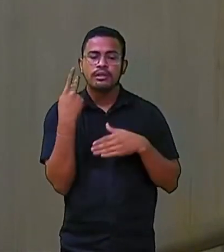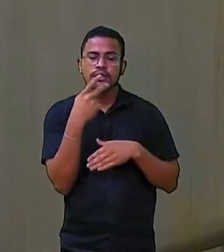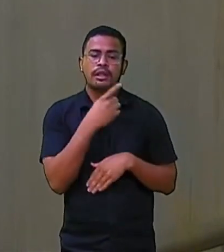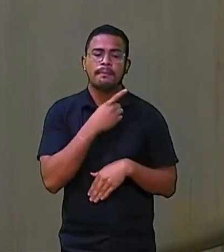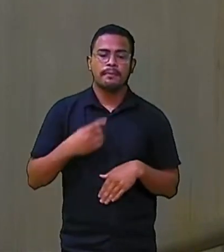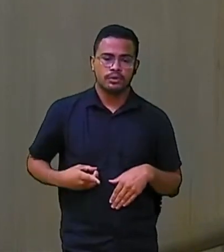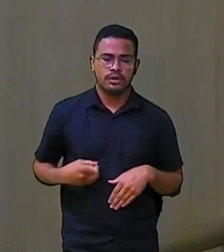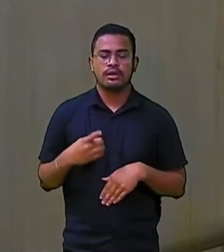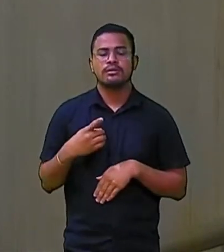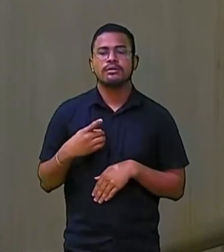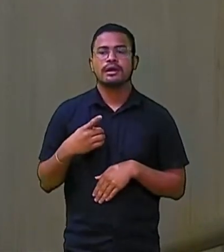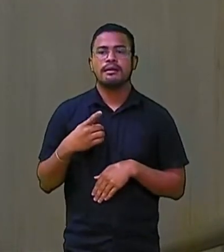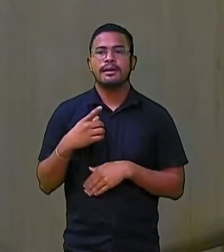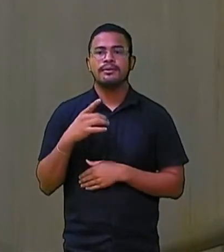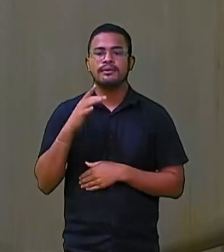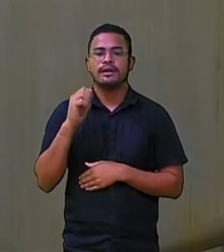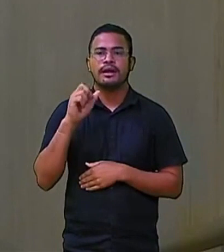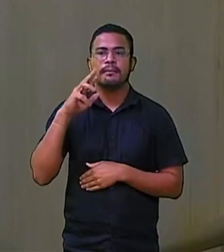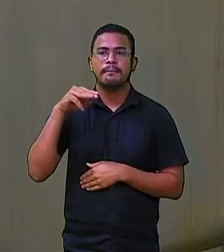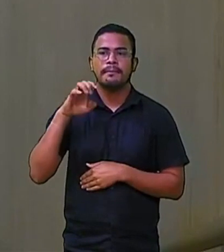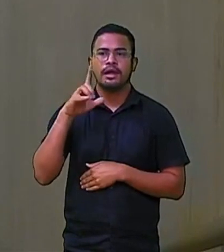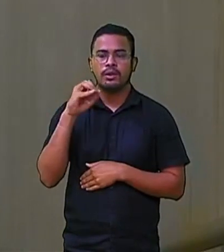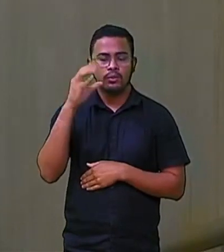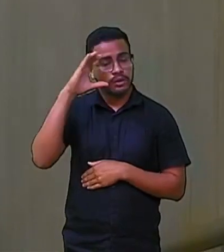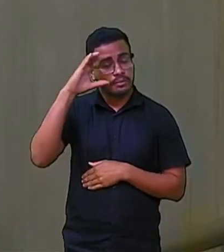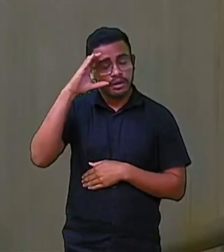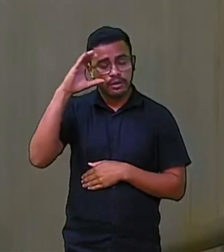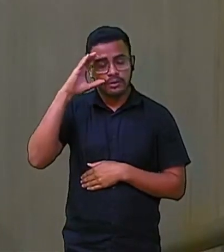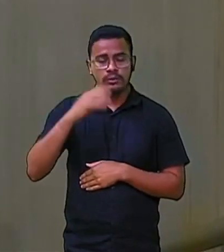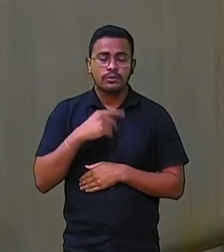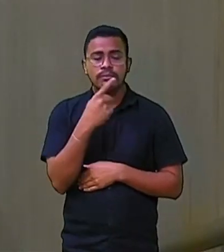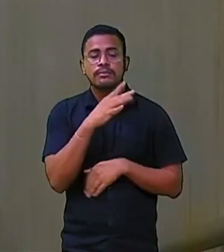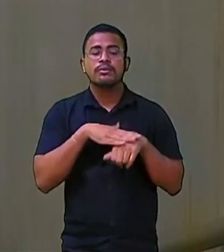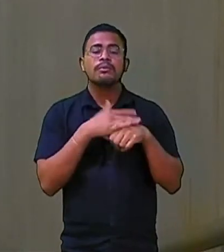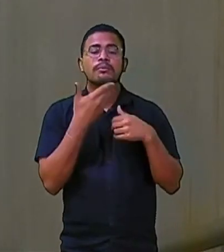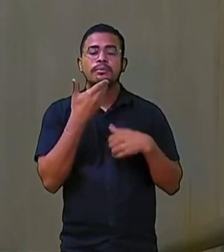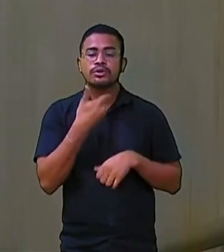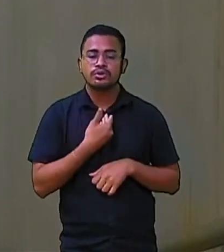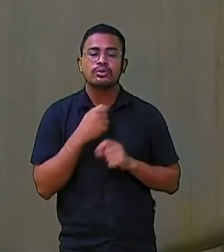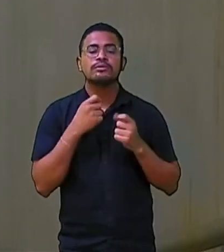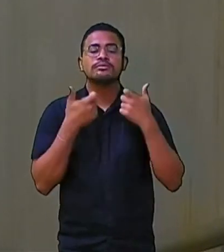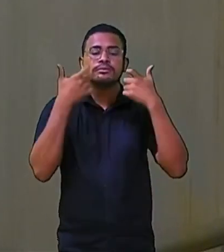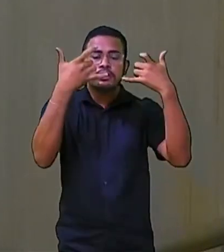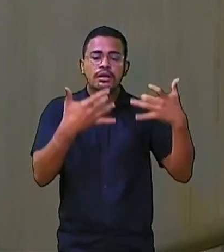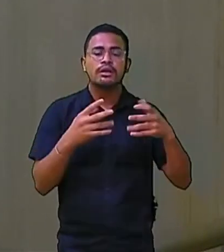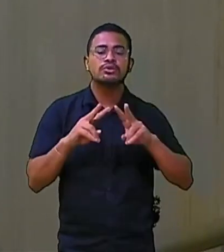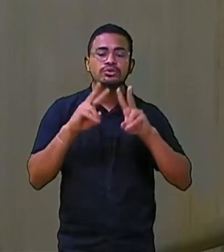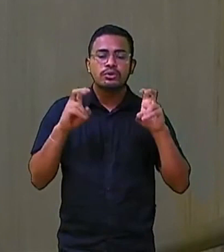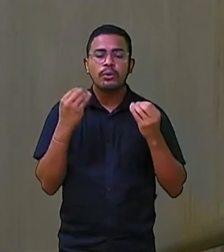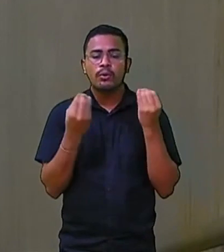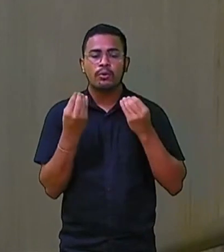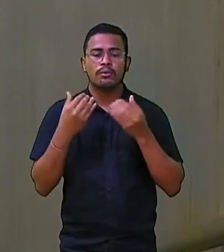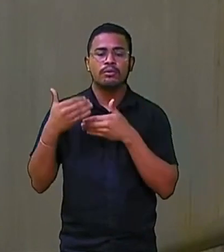Carmelo Neto pedindo explicações sobre o andamento